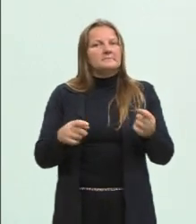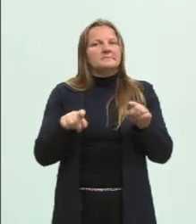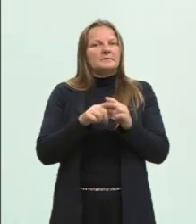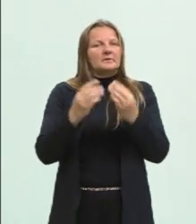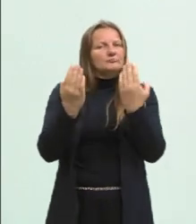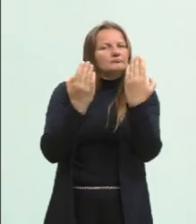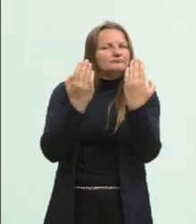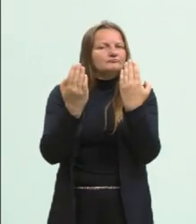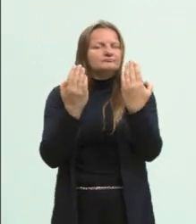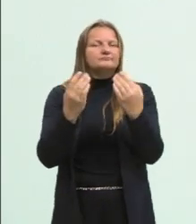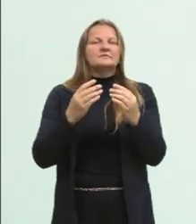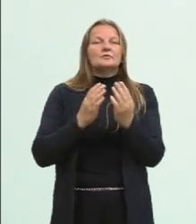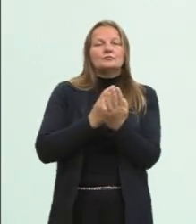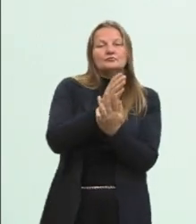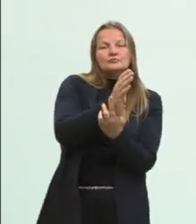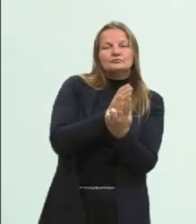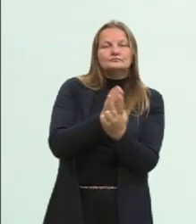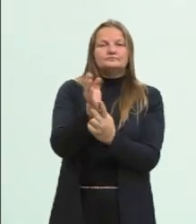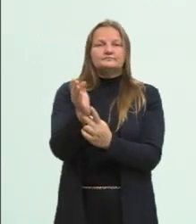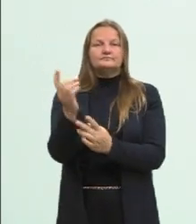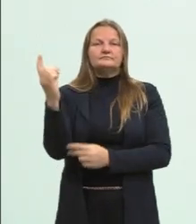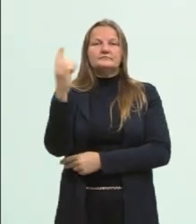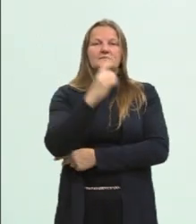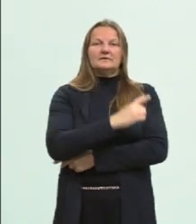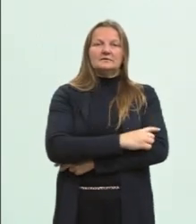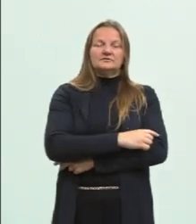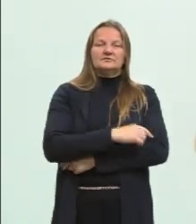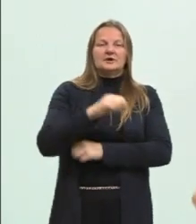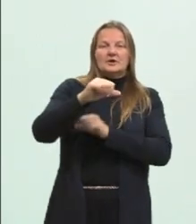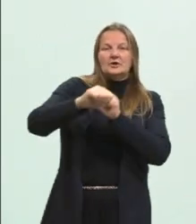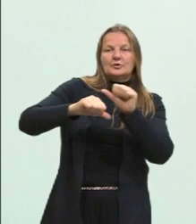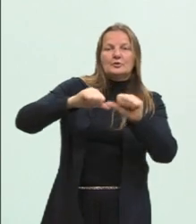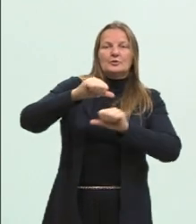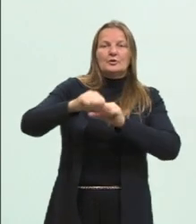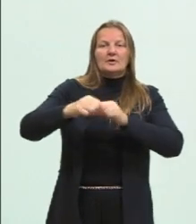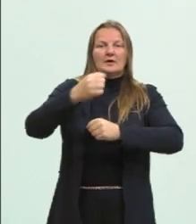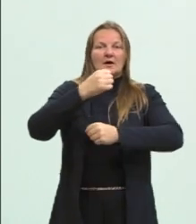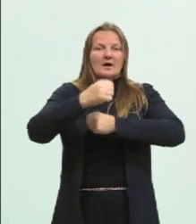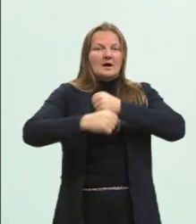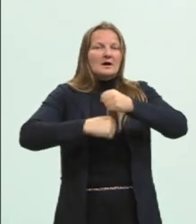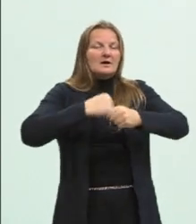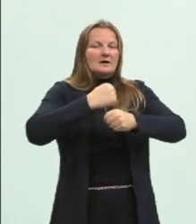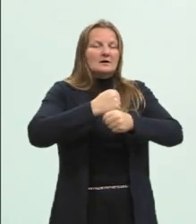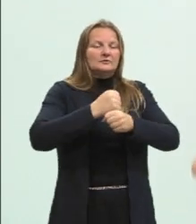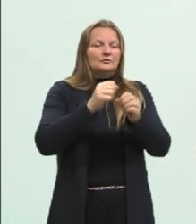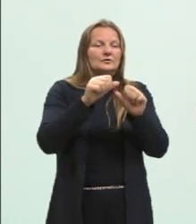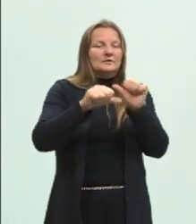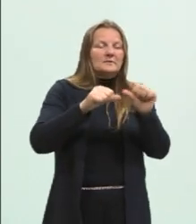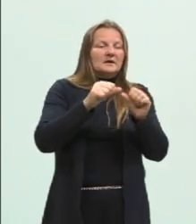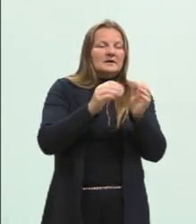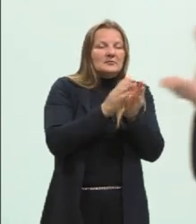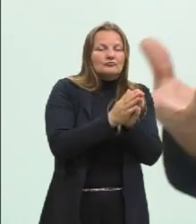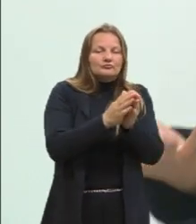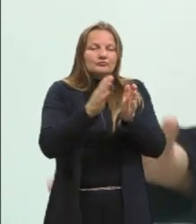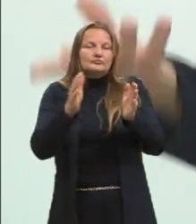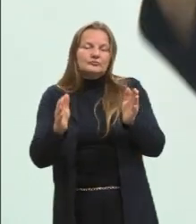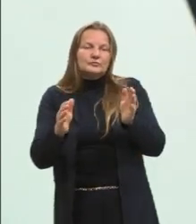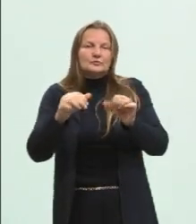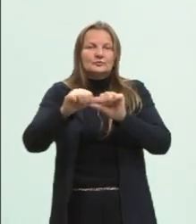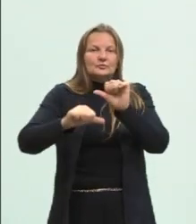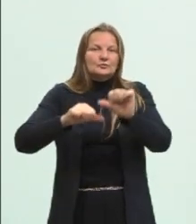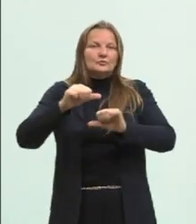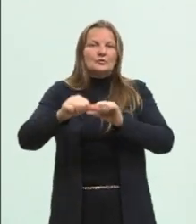acreditavam que nesse dia, como era uma troca de ano, uma troca de estação, eles acreditavam que